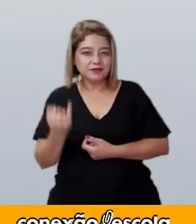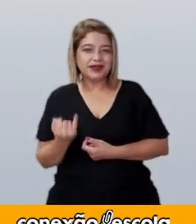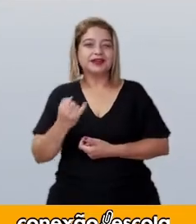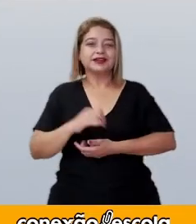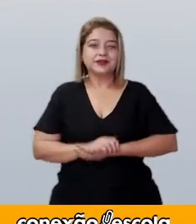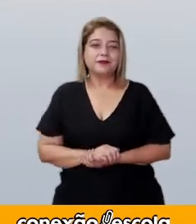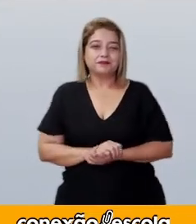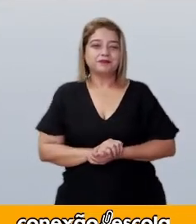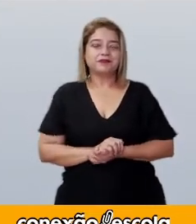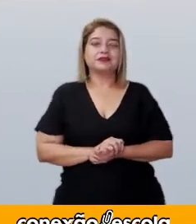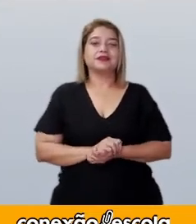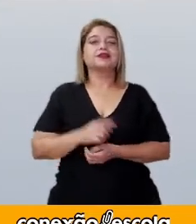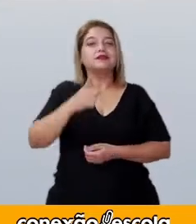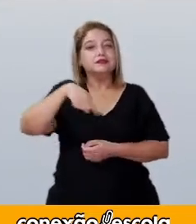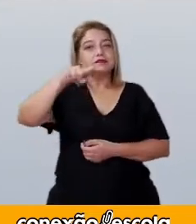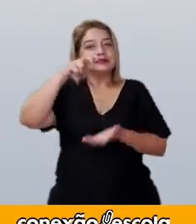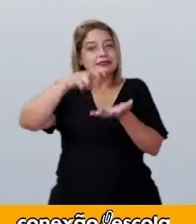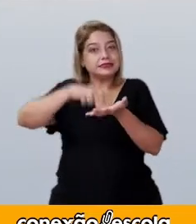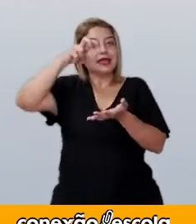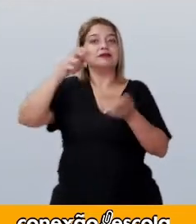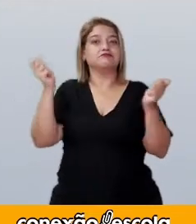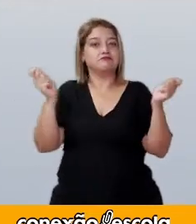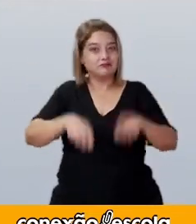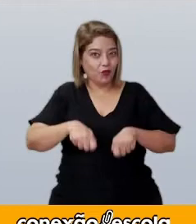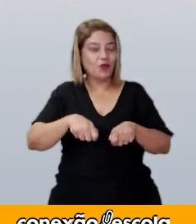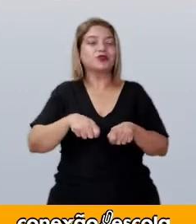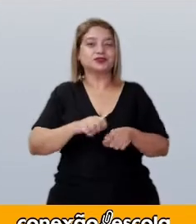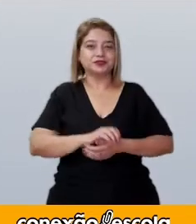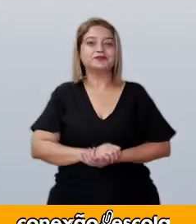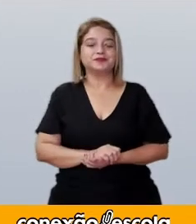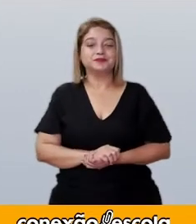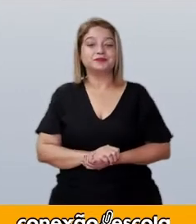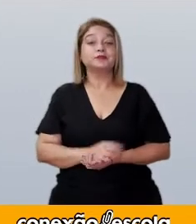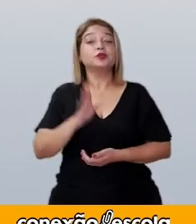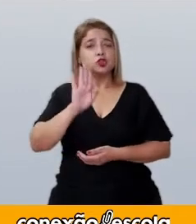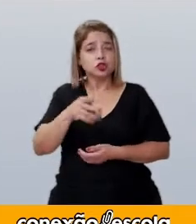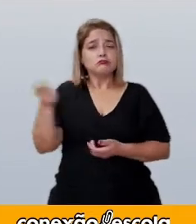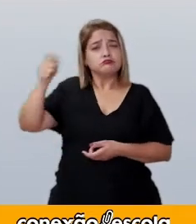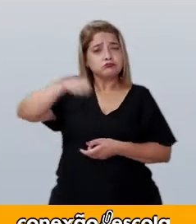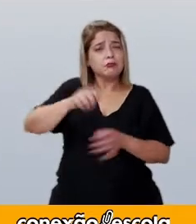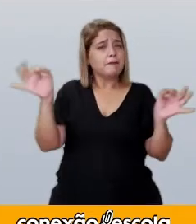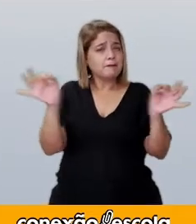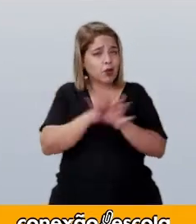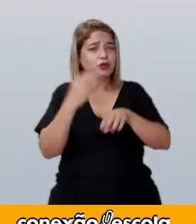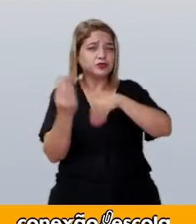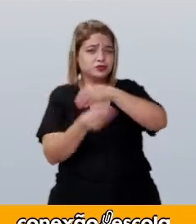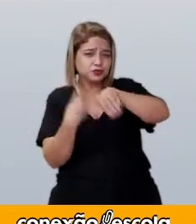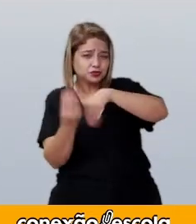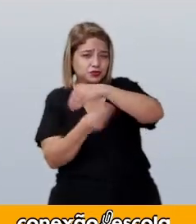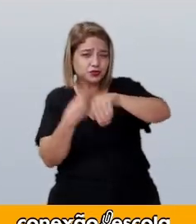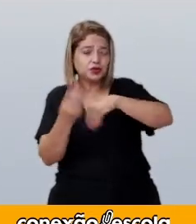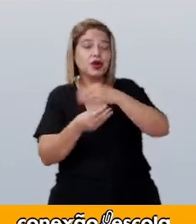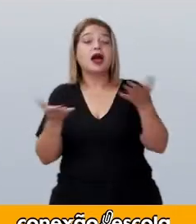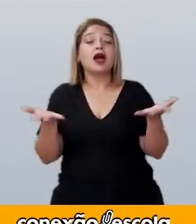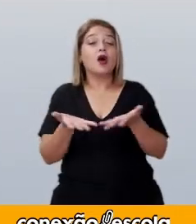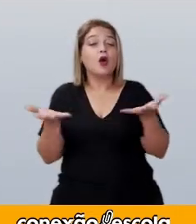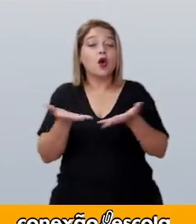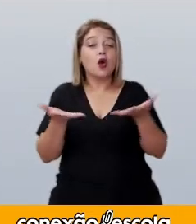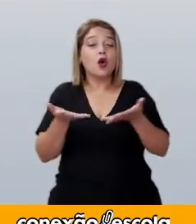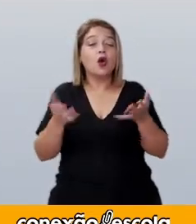cedo para ficar mais tempo sem fazer nada. Pronto. Fermento misturado. Vou colocar